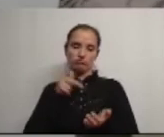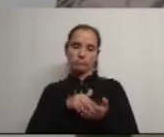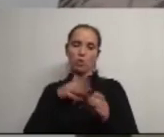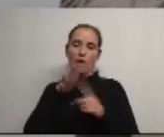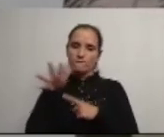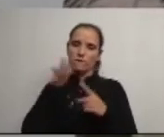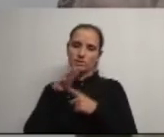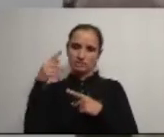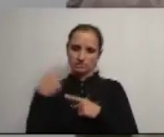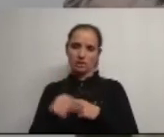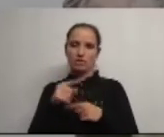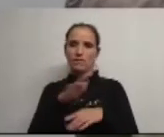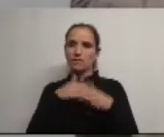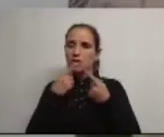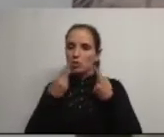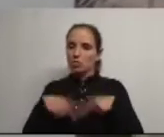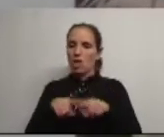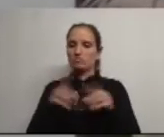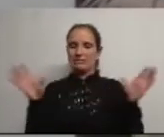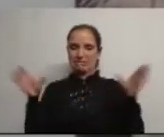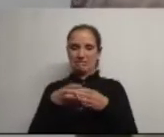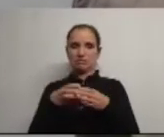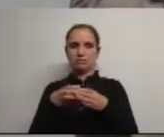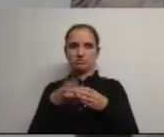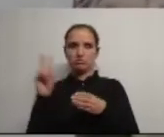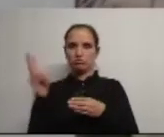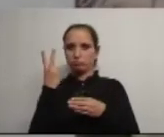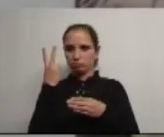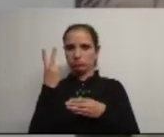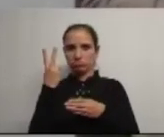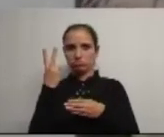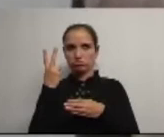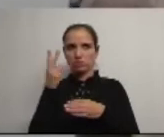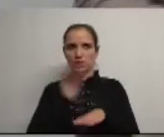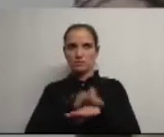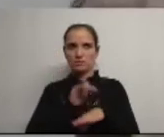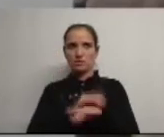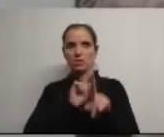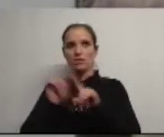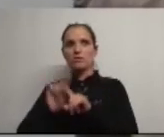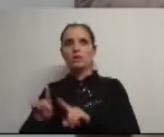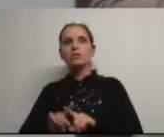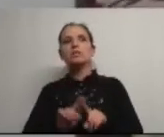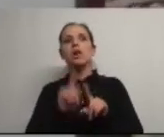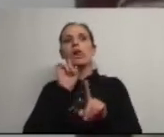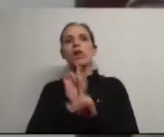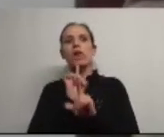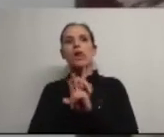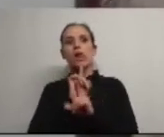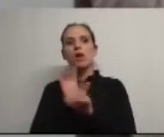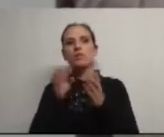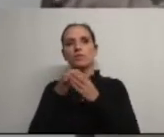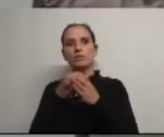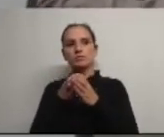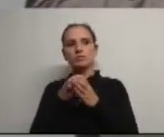influência que reunissem com estes dois autarcas representantes de diferentes órgãos da mesma União de Freguesia